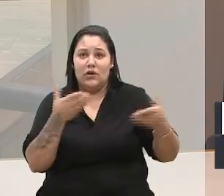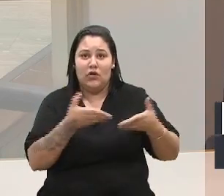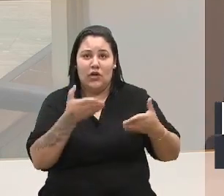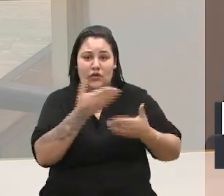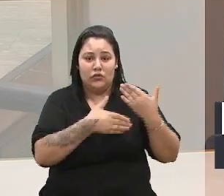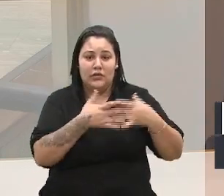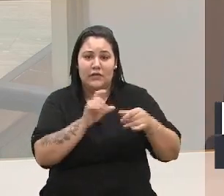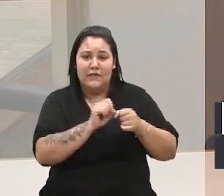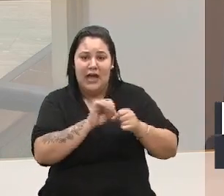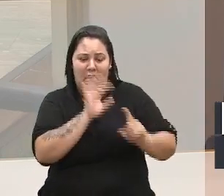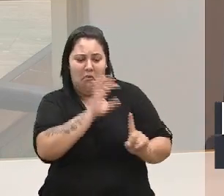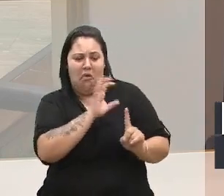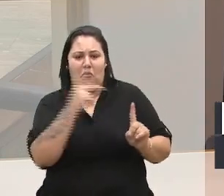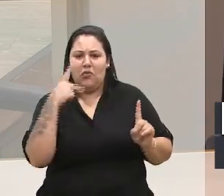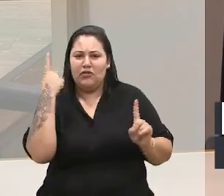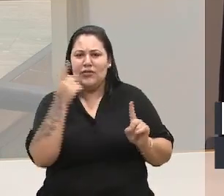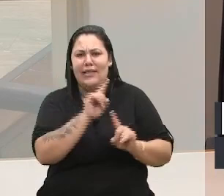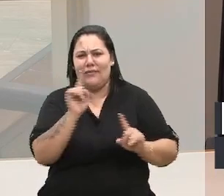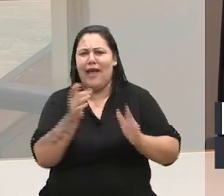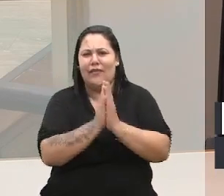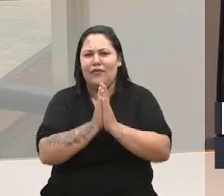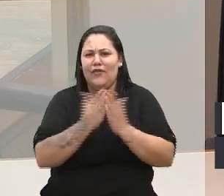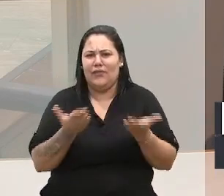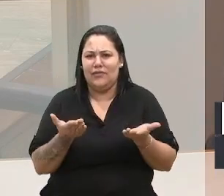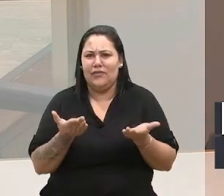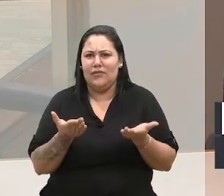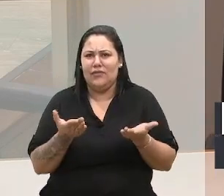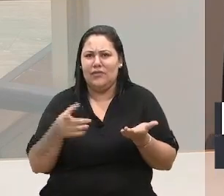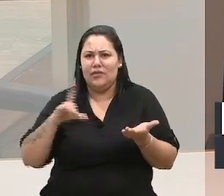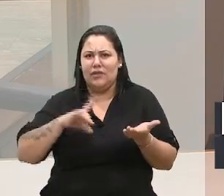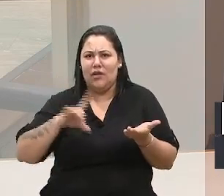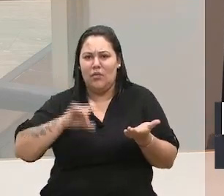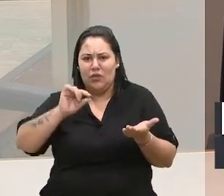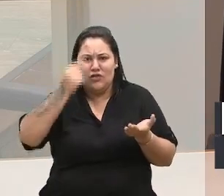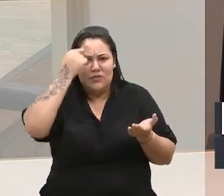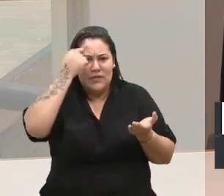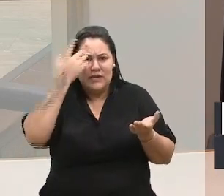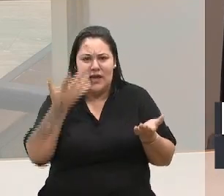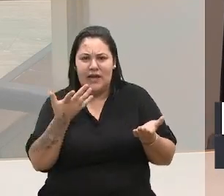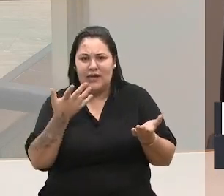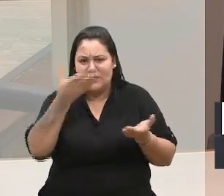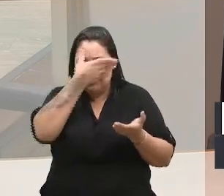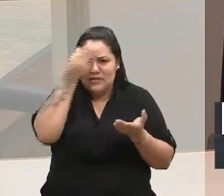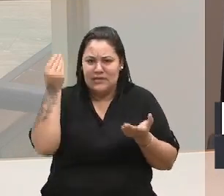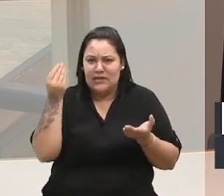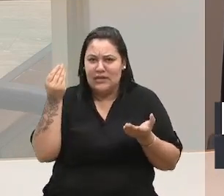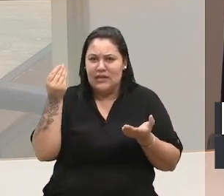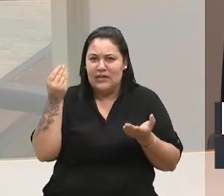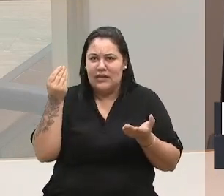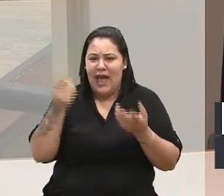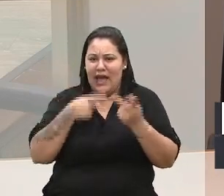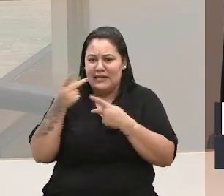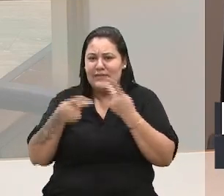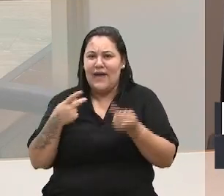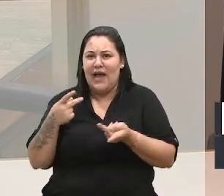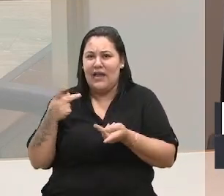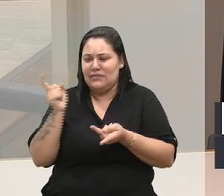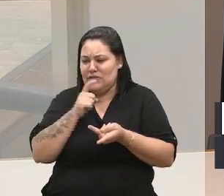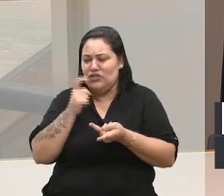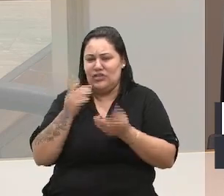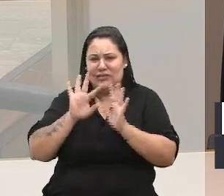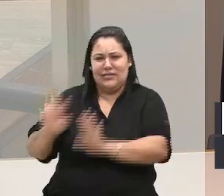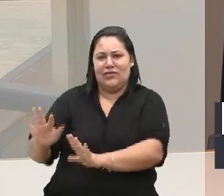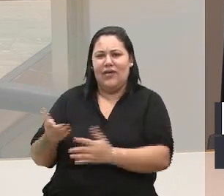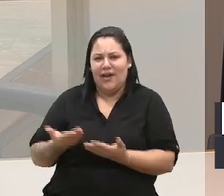Não, gente, por favor, vamos ter um pouquinho de noção e deixar a demagogia de lado, que é o que se espera de uma casa legislativa.